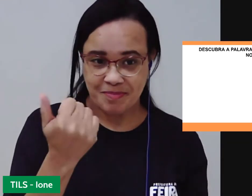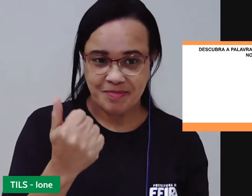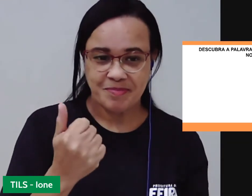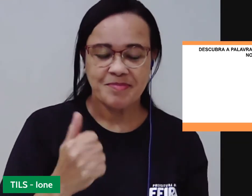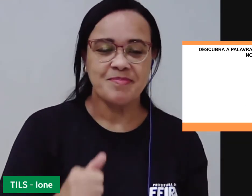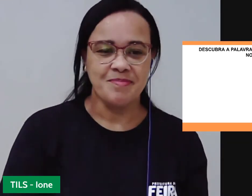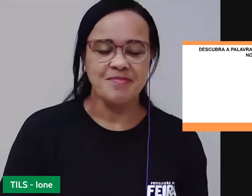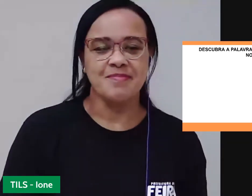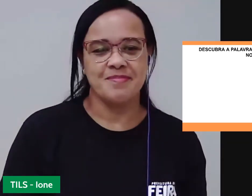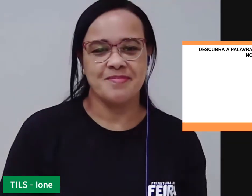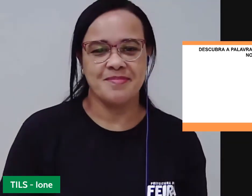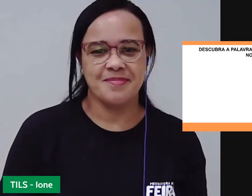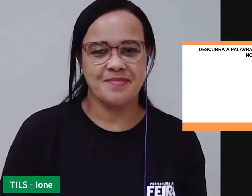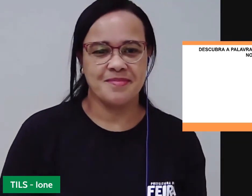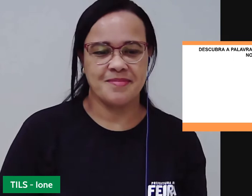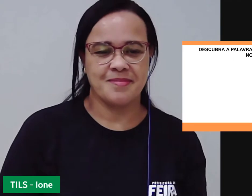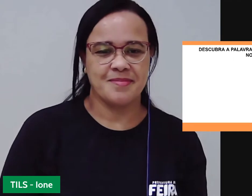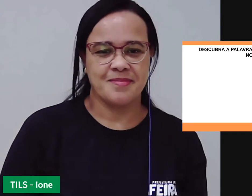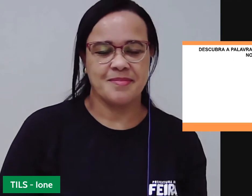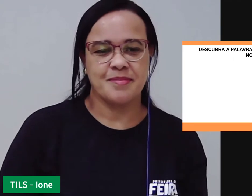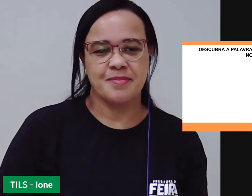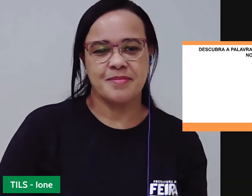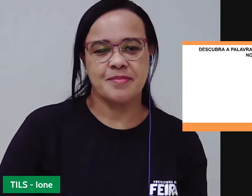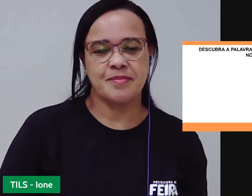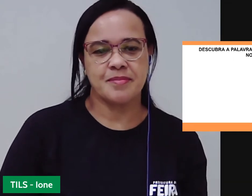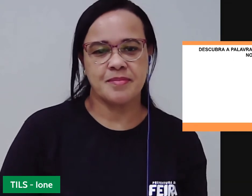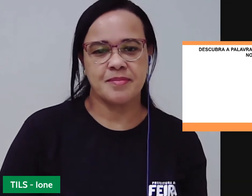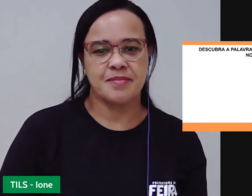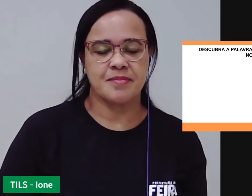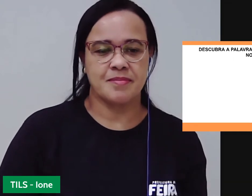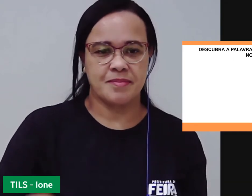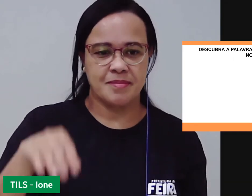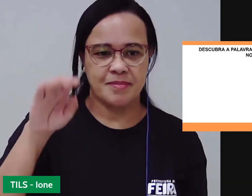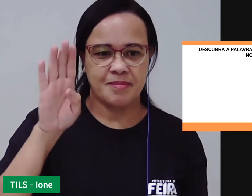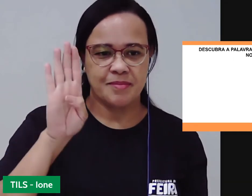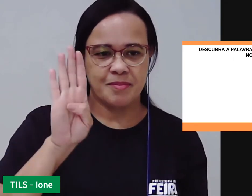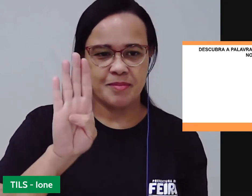Pronto. Vamos lá. Primeira palavra.